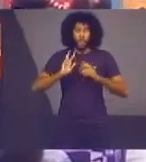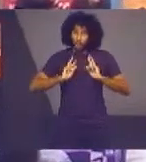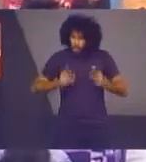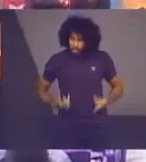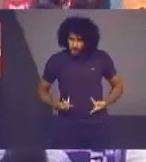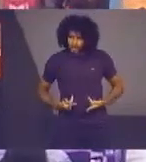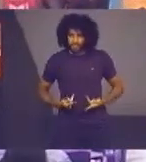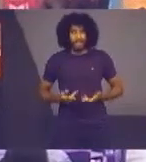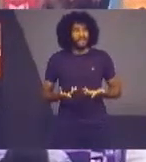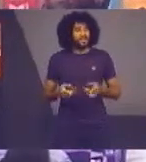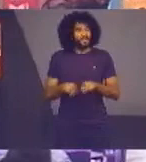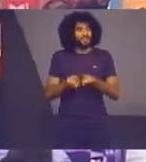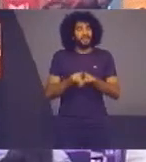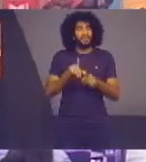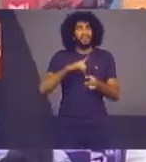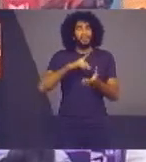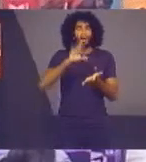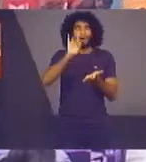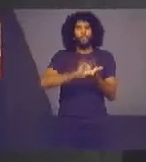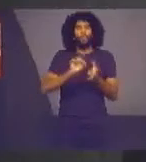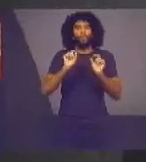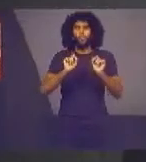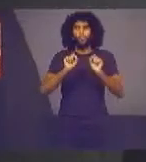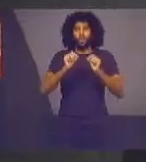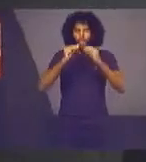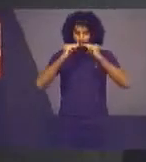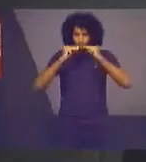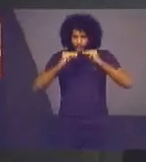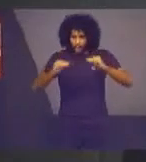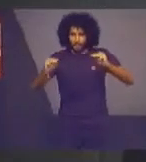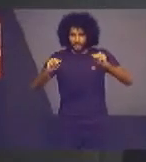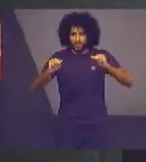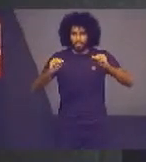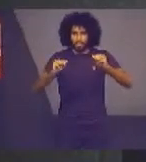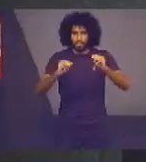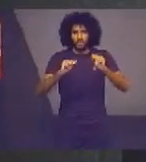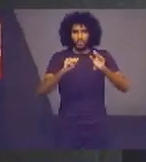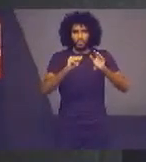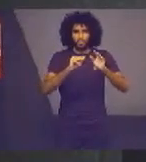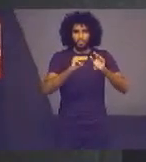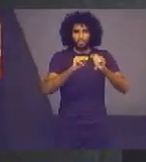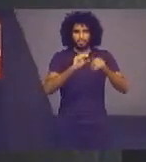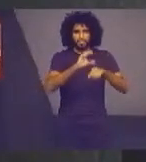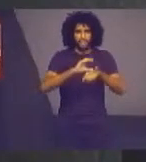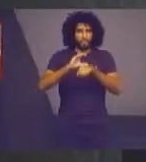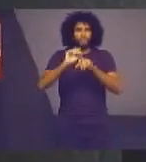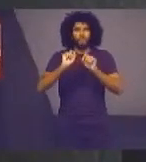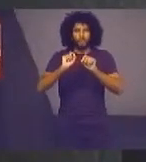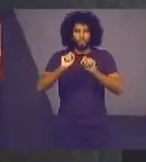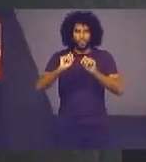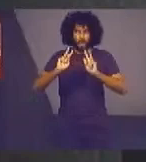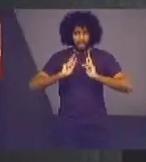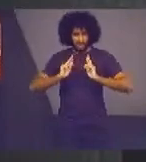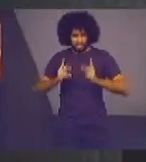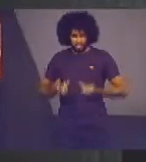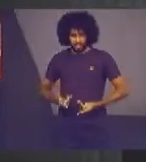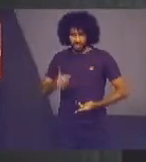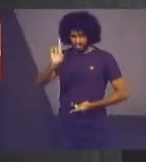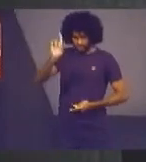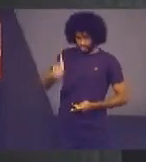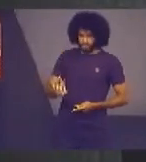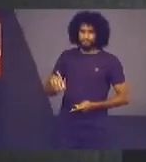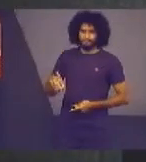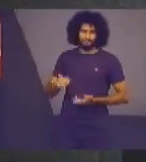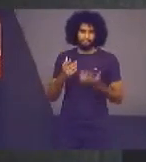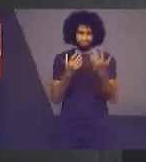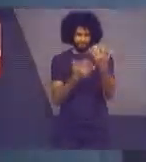principal missão constitucional Que é a missão de efetivar a dignidade da pessoa humana Parabéns,